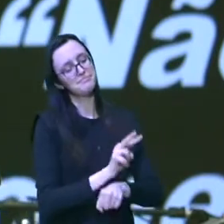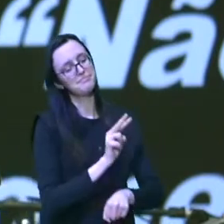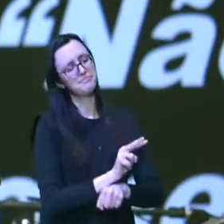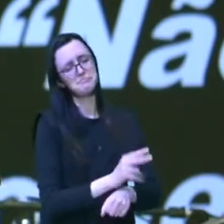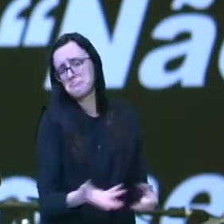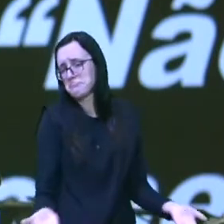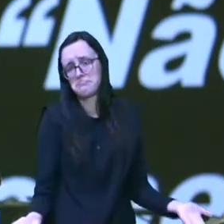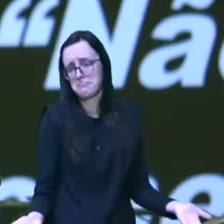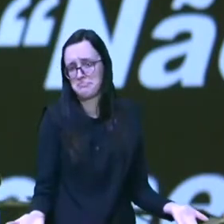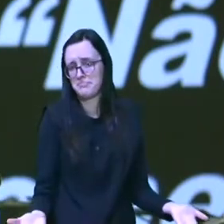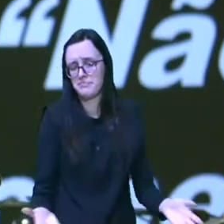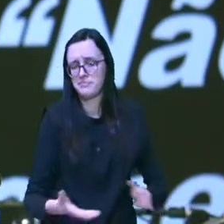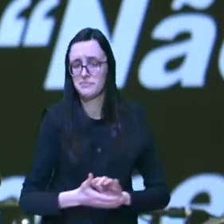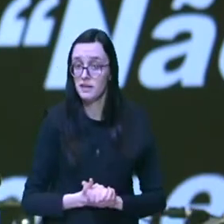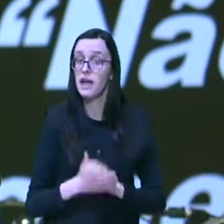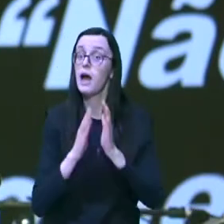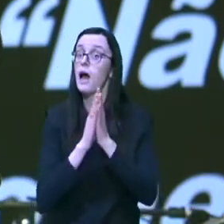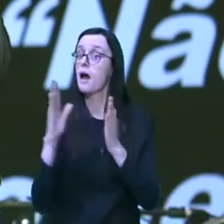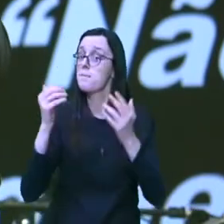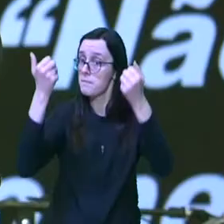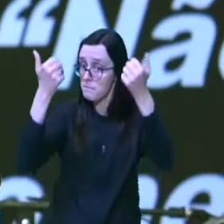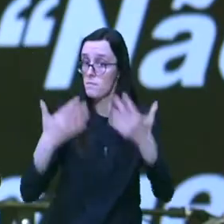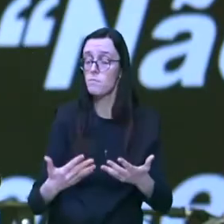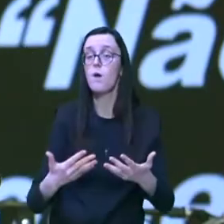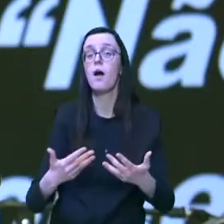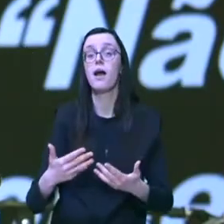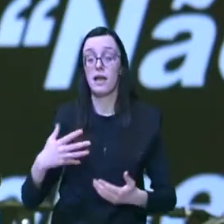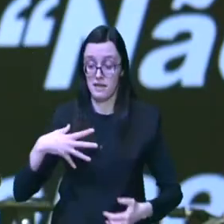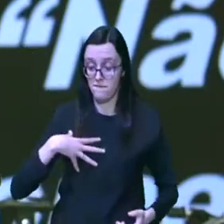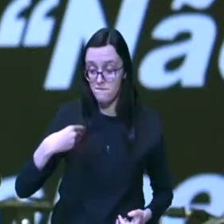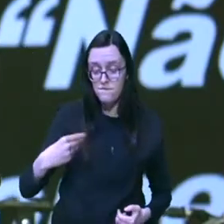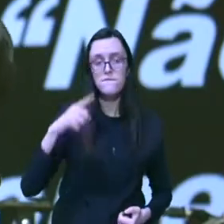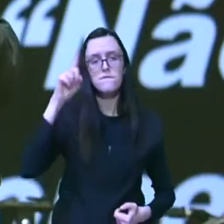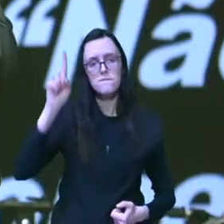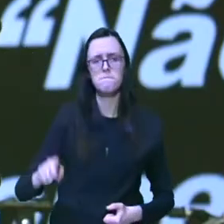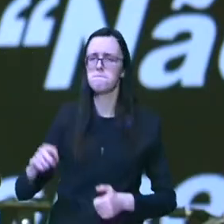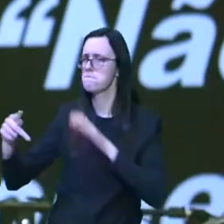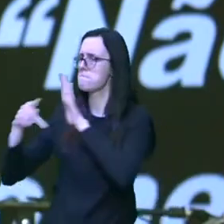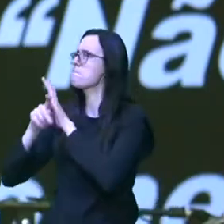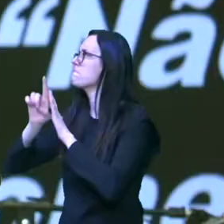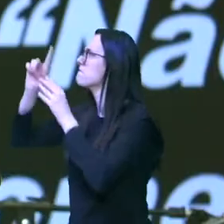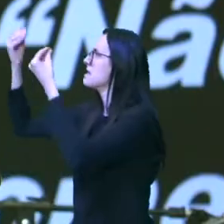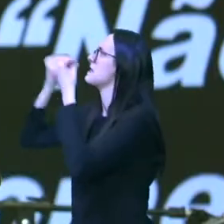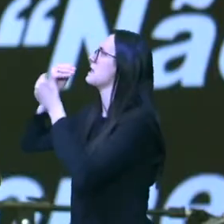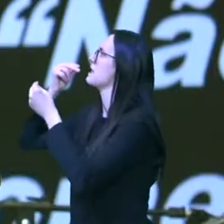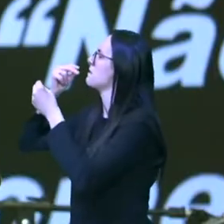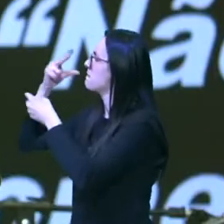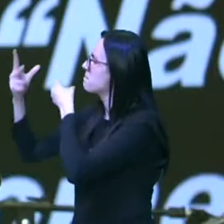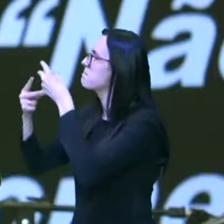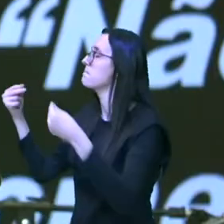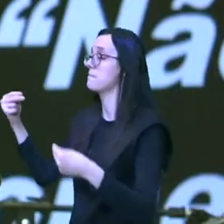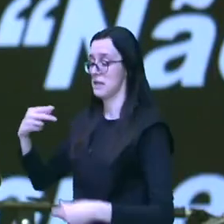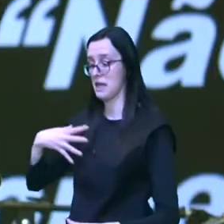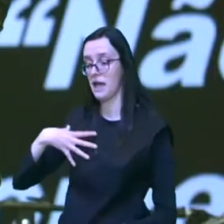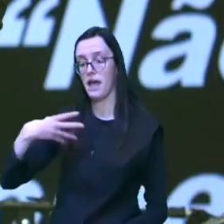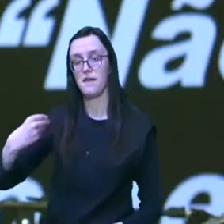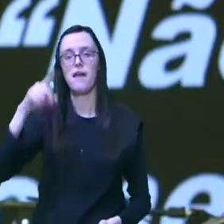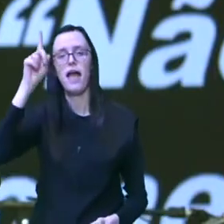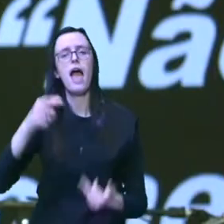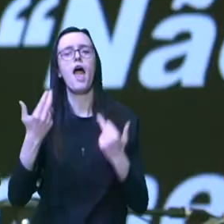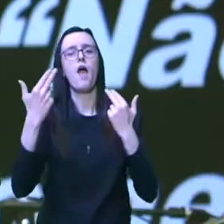protegendo e a Bíblia vai dizer que os filhos são herança do Senhor a Bíblia vai dizer que os filhos são como